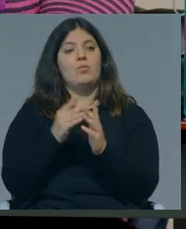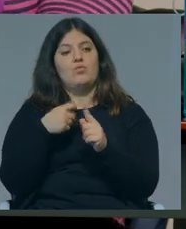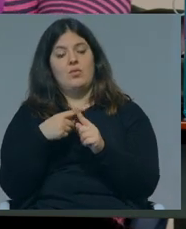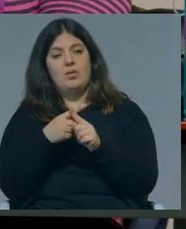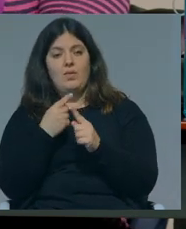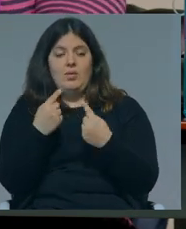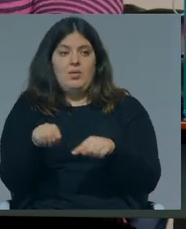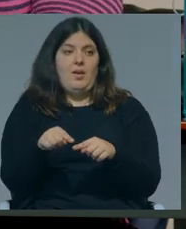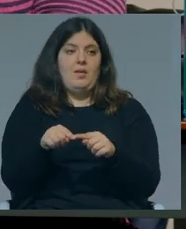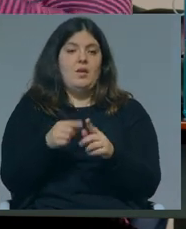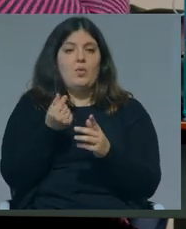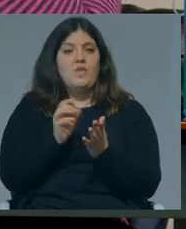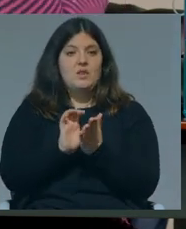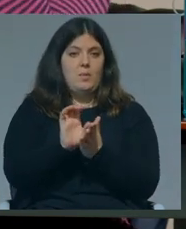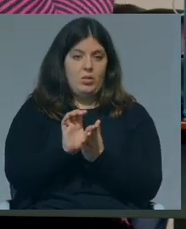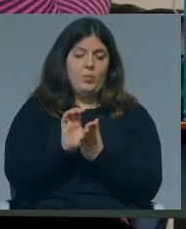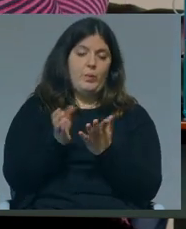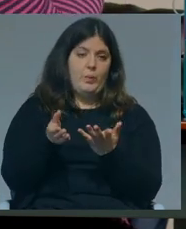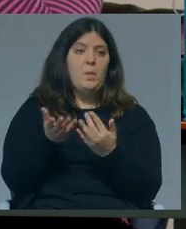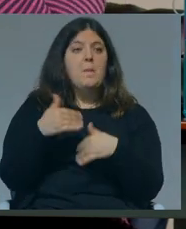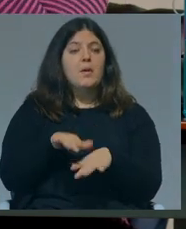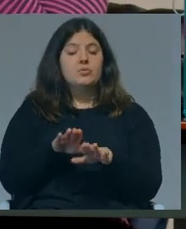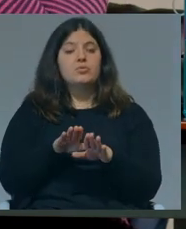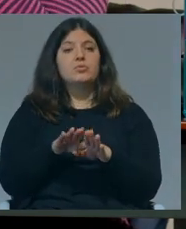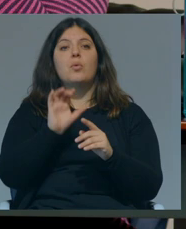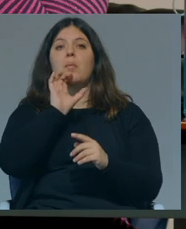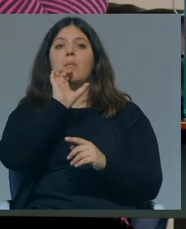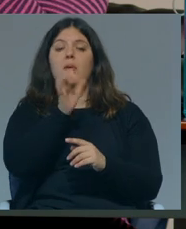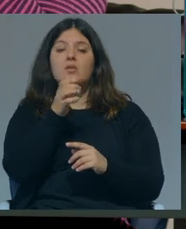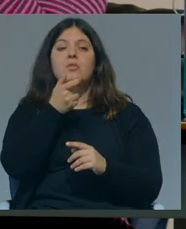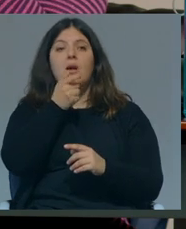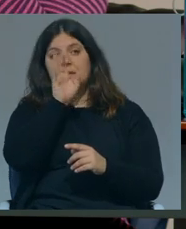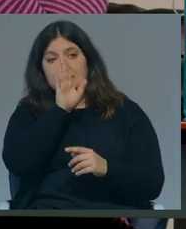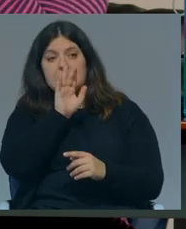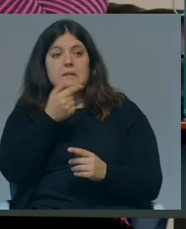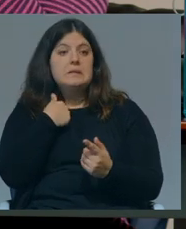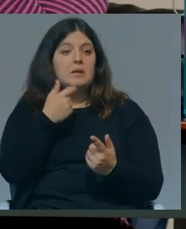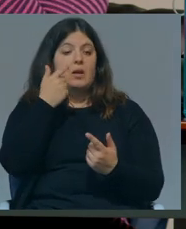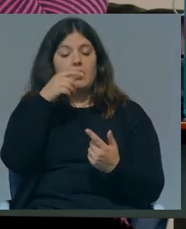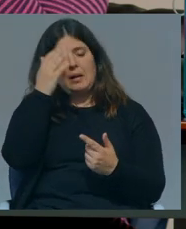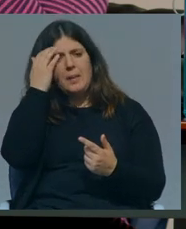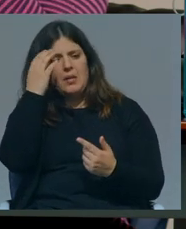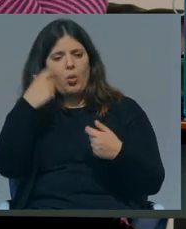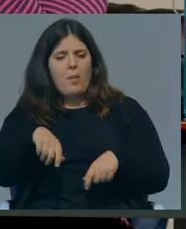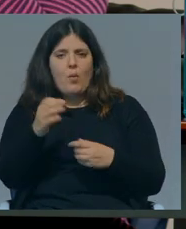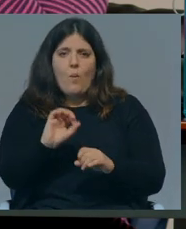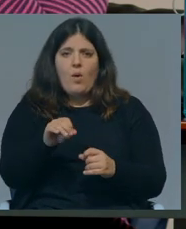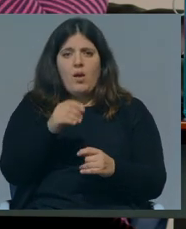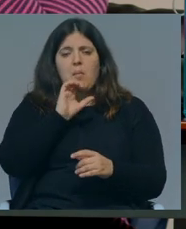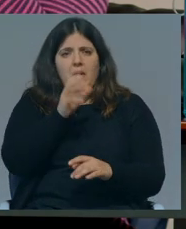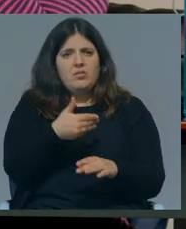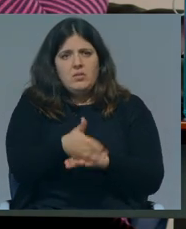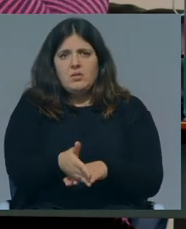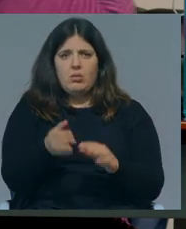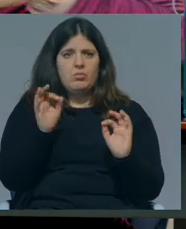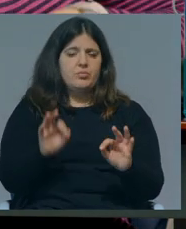desse investimento, mas um país sem capital humano é um país atrasado e, portanto, em